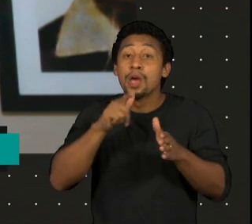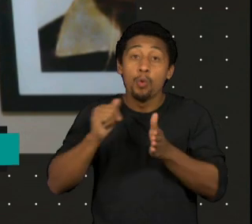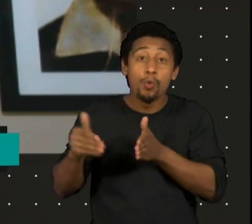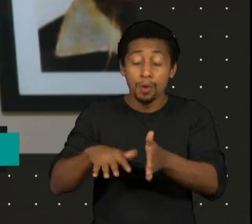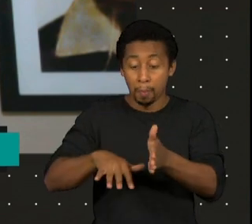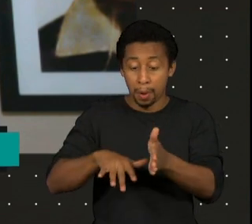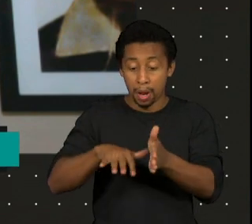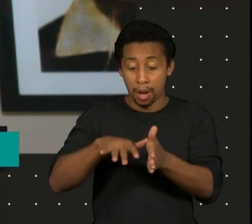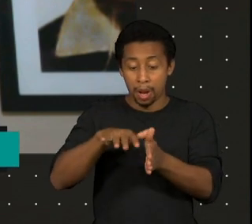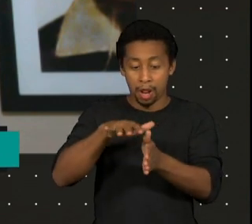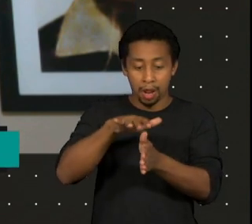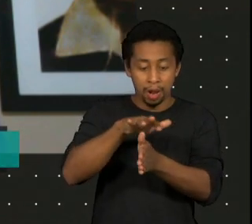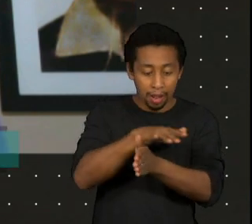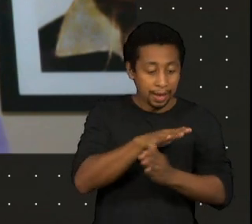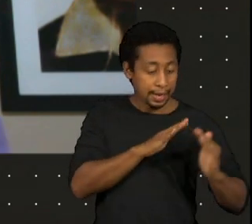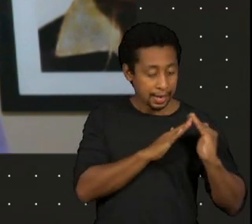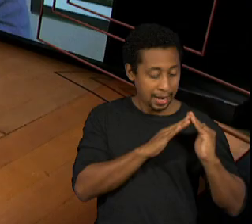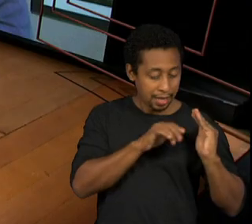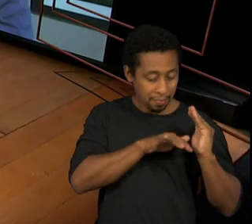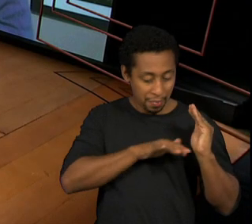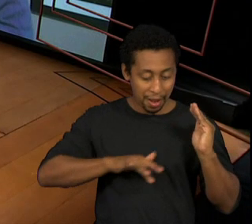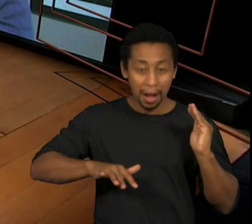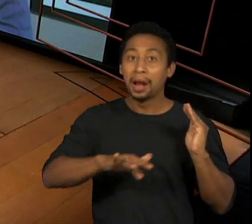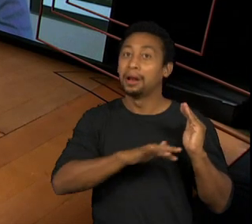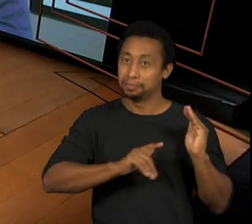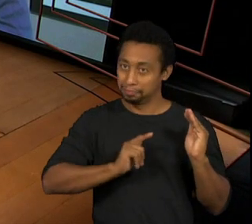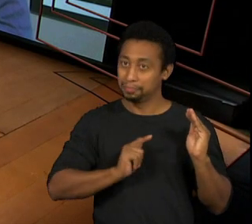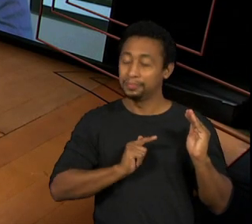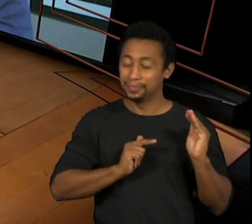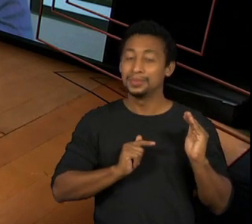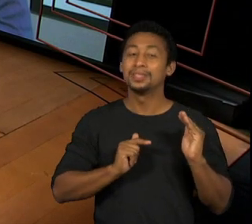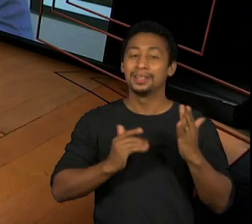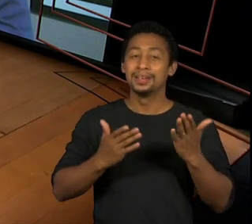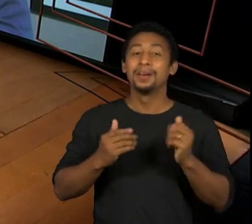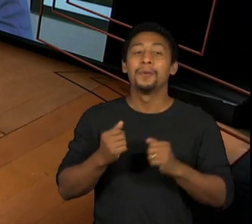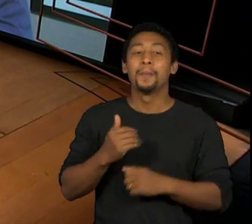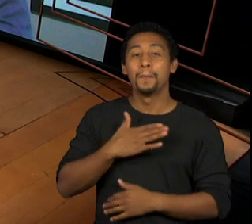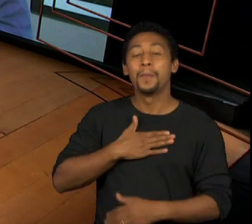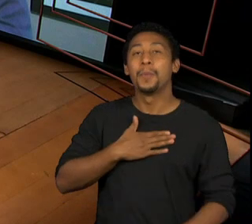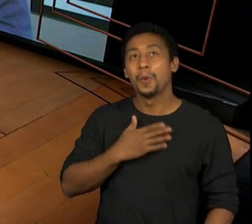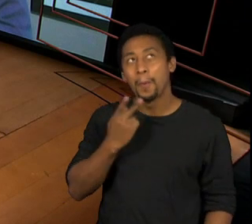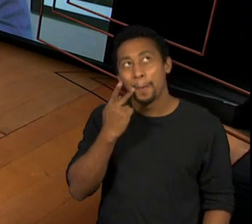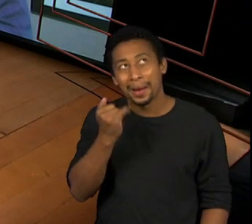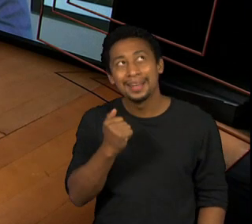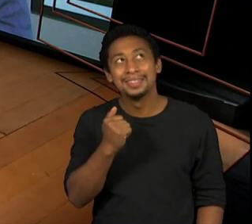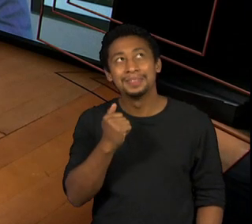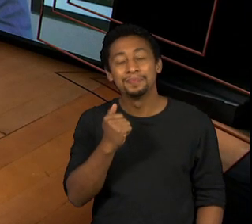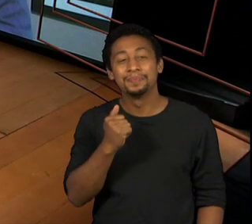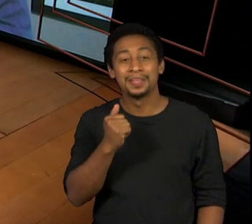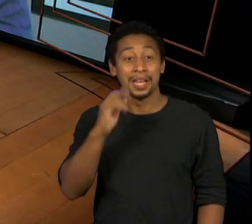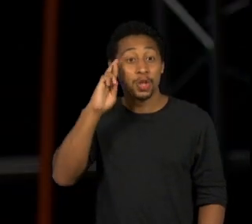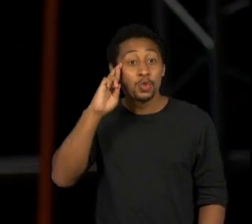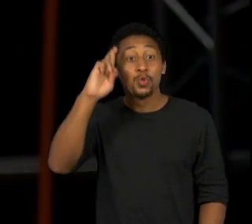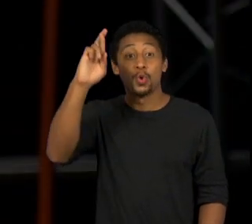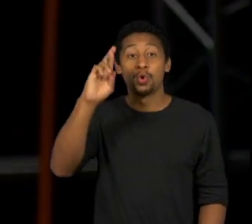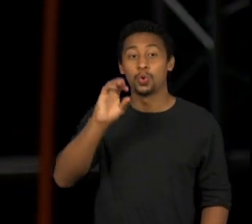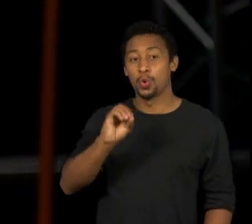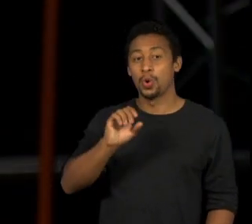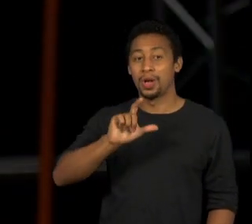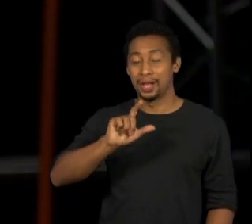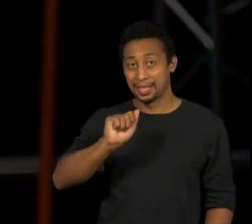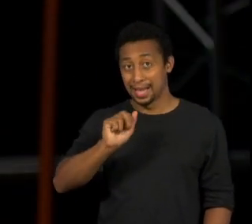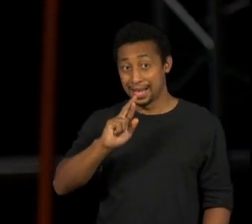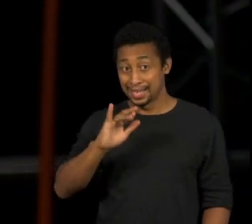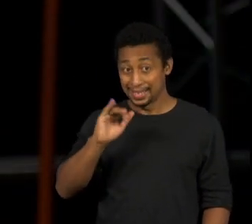bastante larga. E eu nasci no molaria, meu pai tinha molaria, usando exatamente o barro do